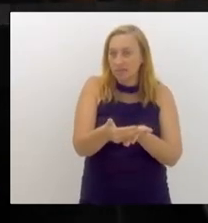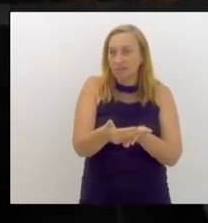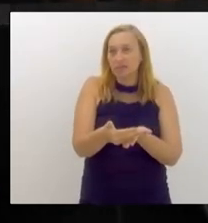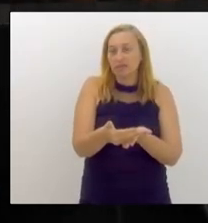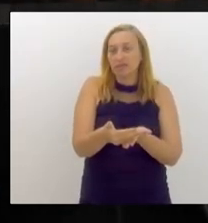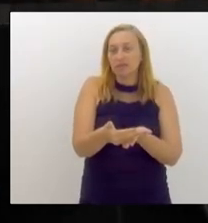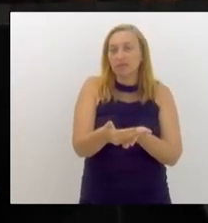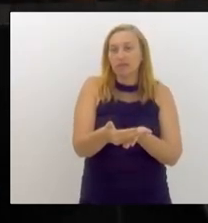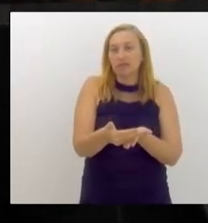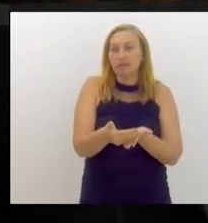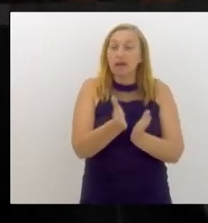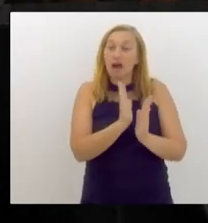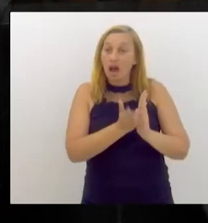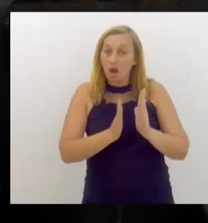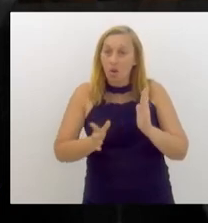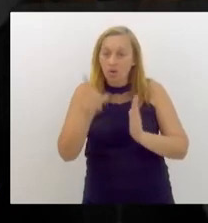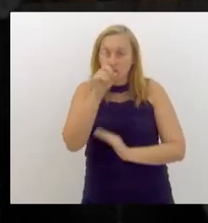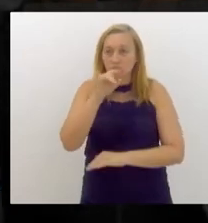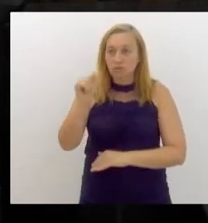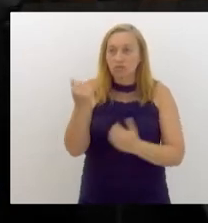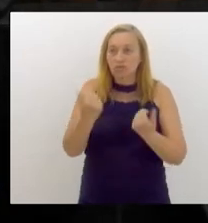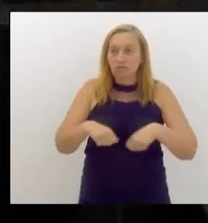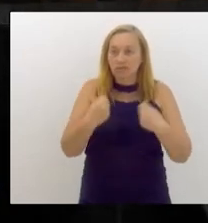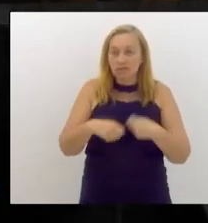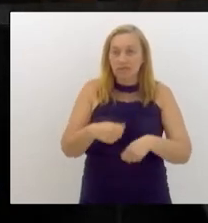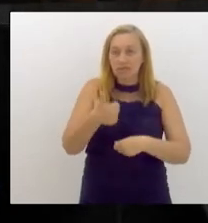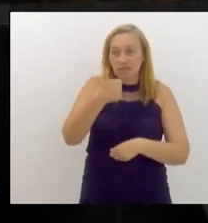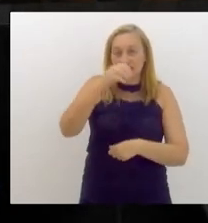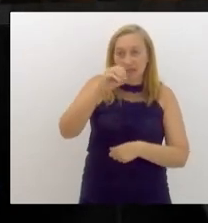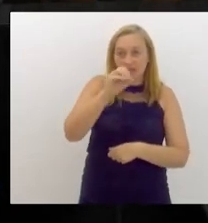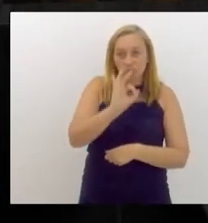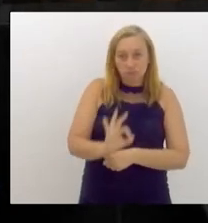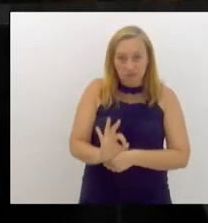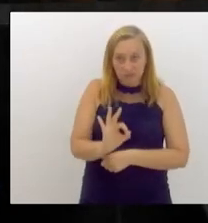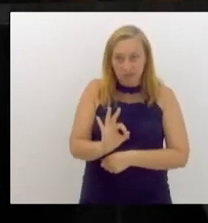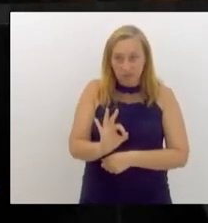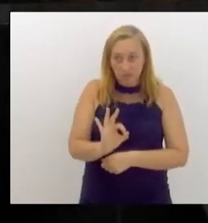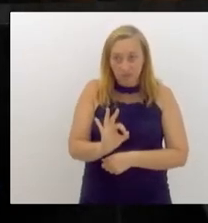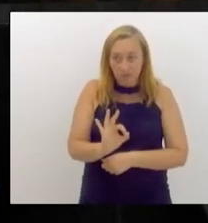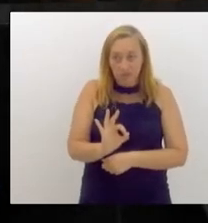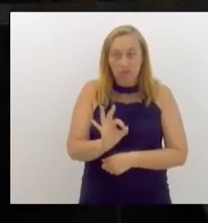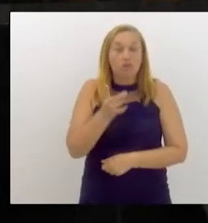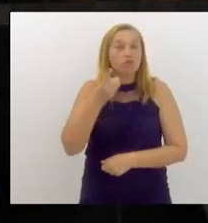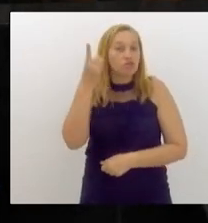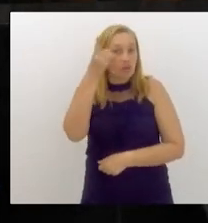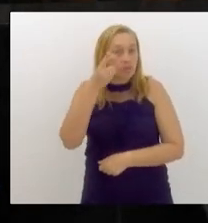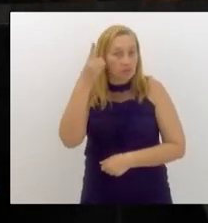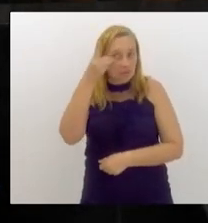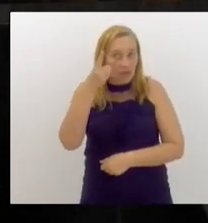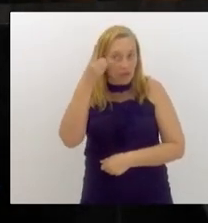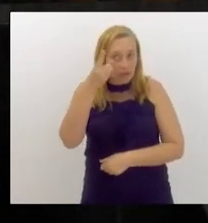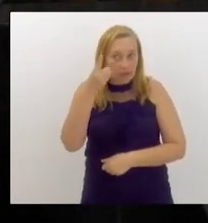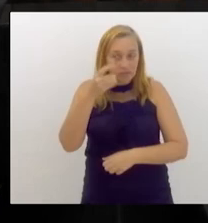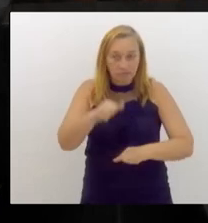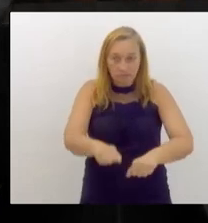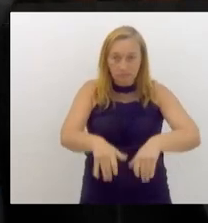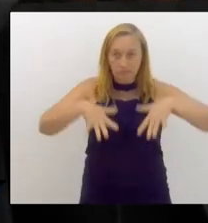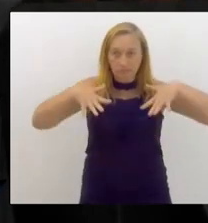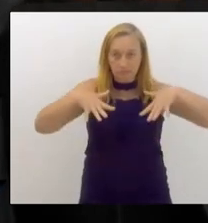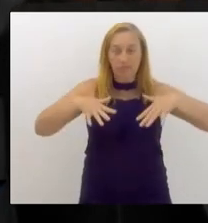a ordem do dia, precisa 10% dos parlamentares em plenário.